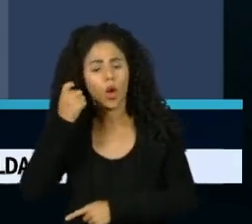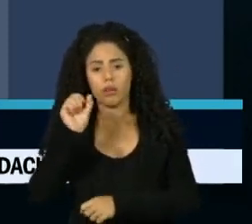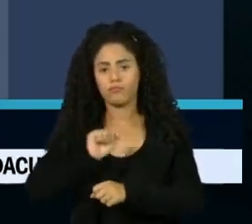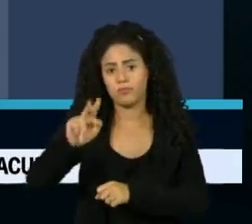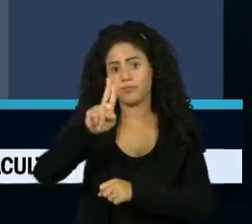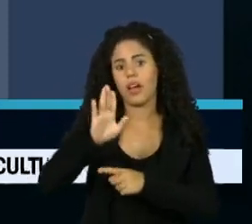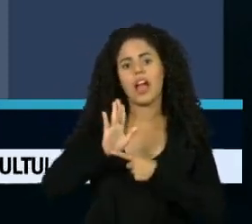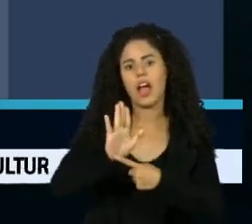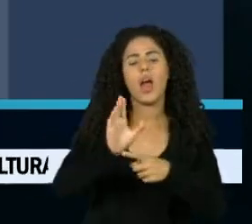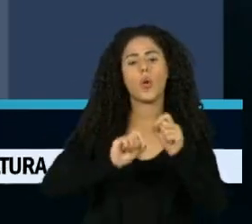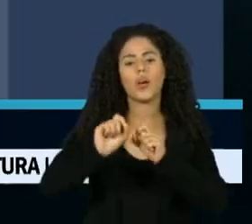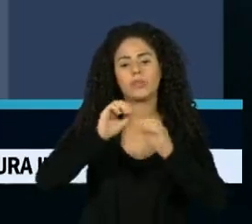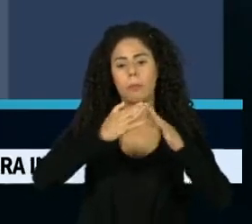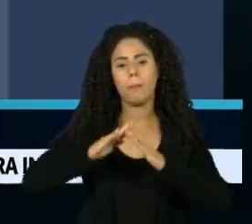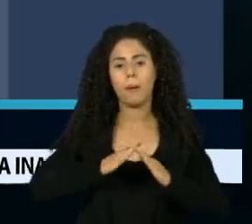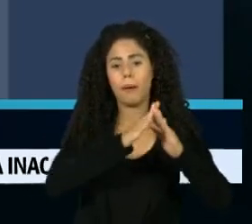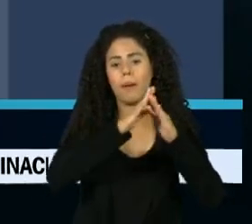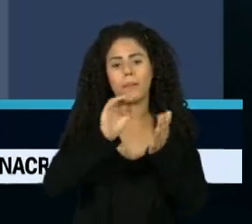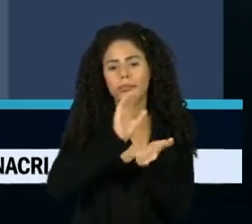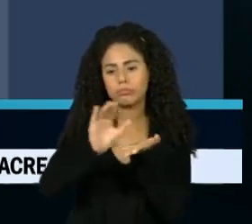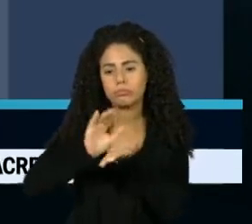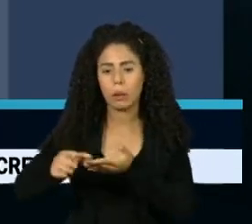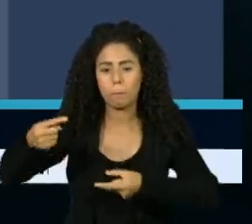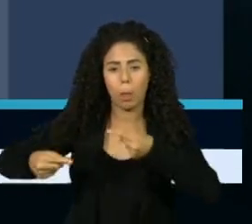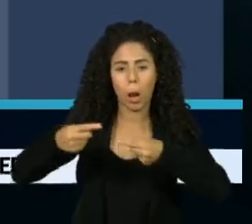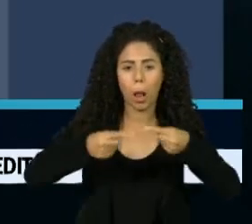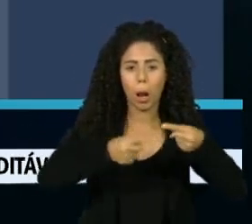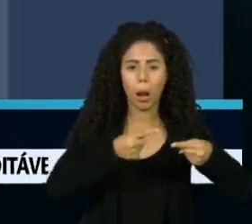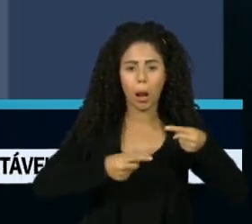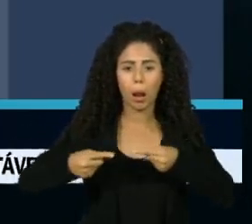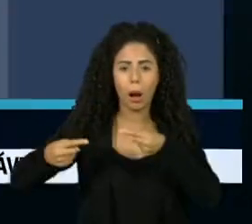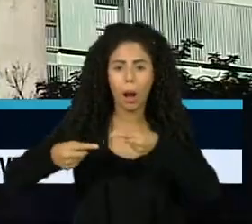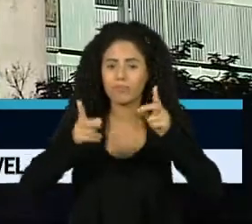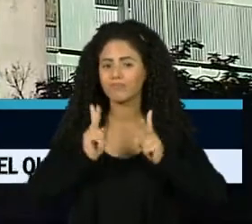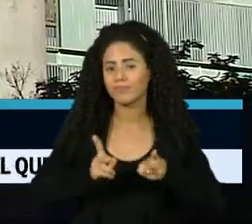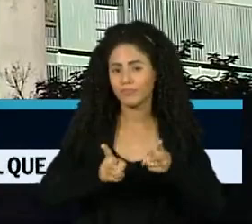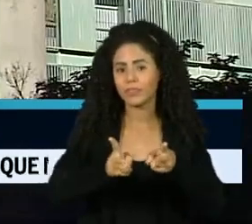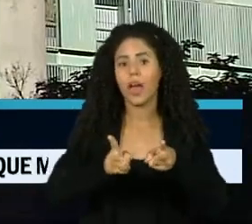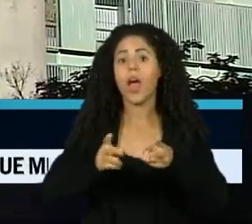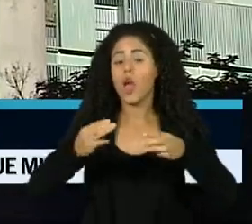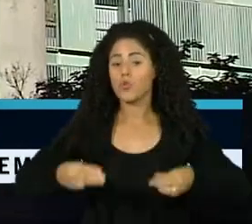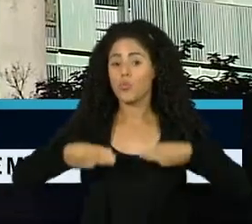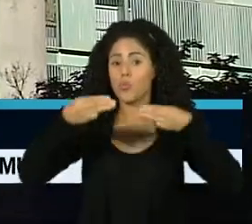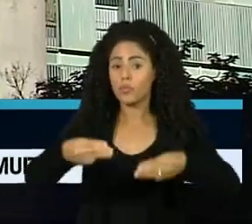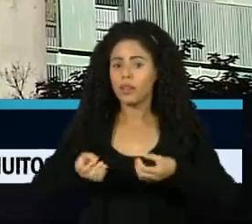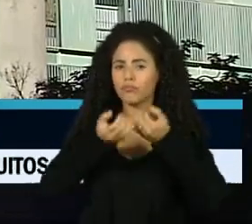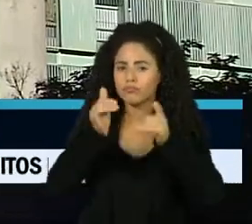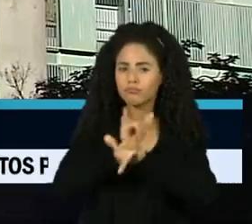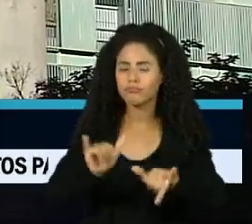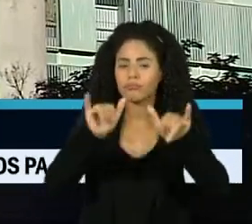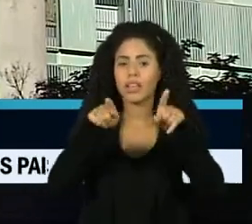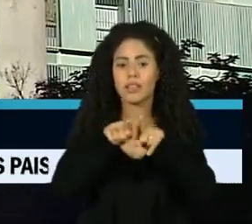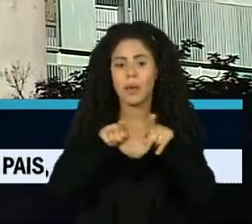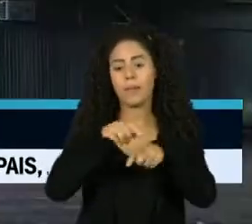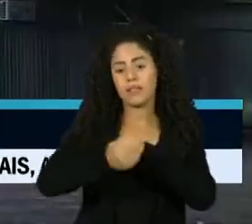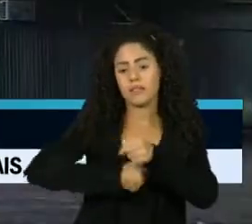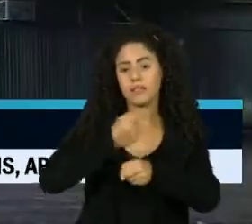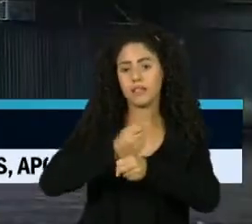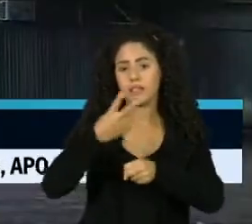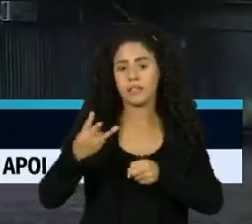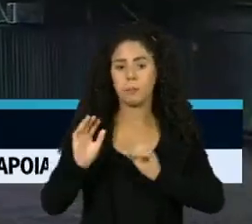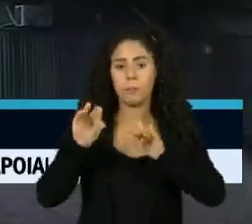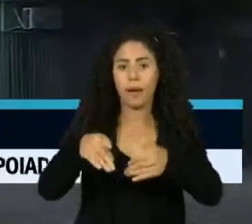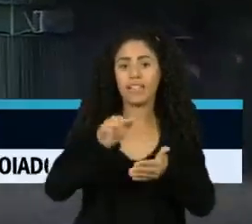as tragédias recentes para promover disputas políticas e eleitoreiras. O ministério informou ainda que nos últimos três anos